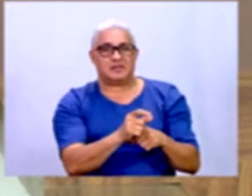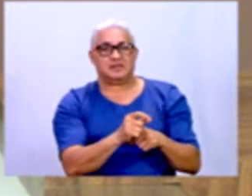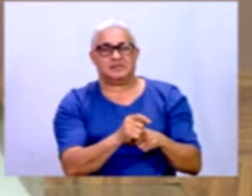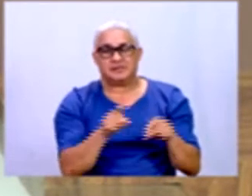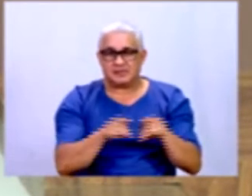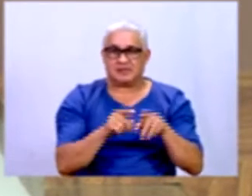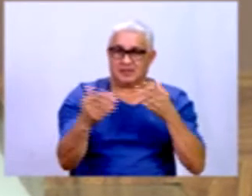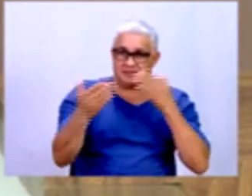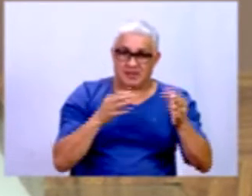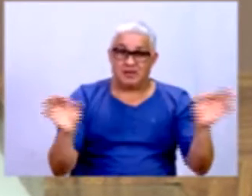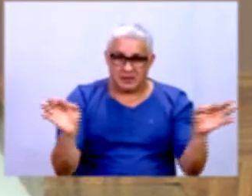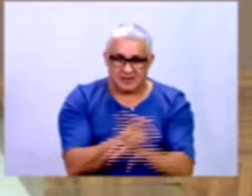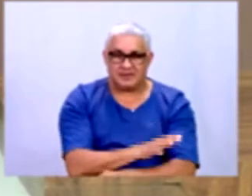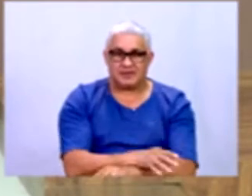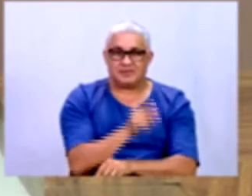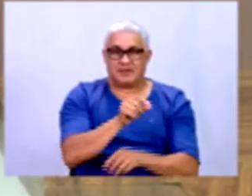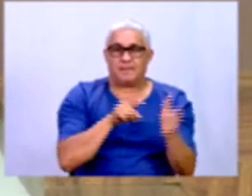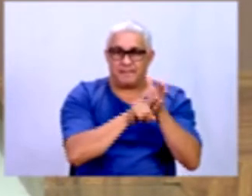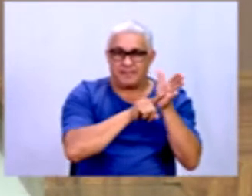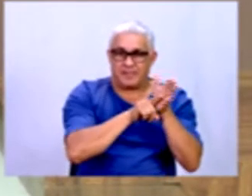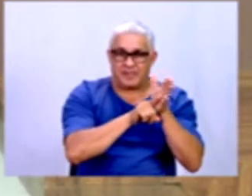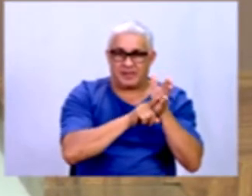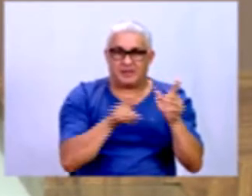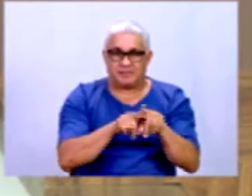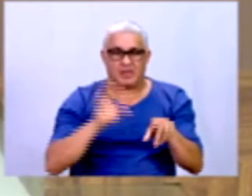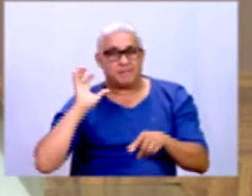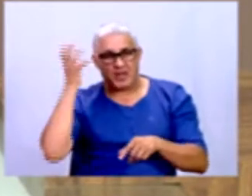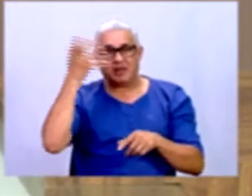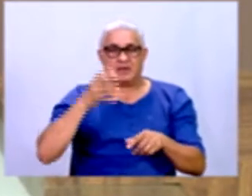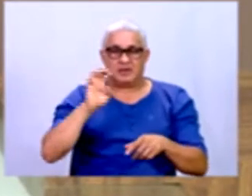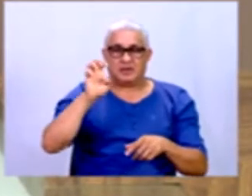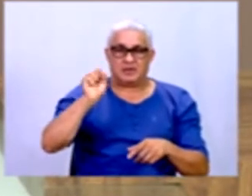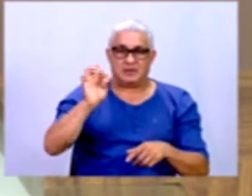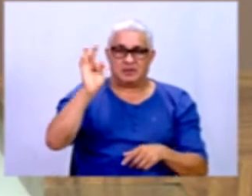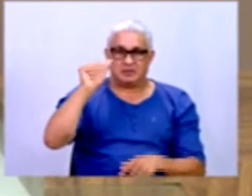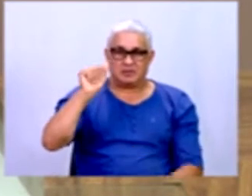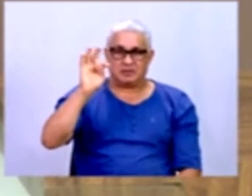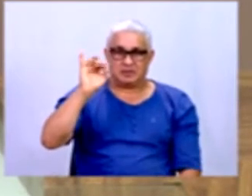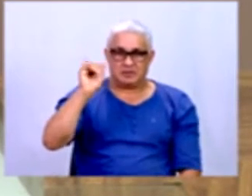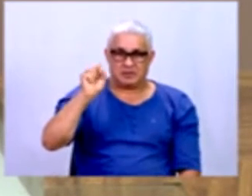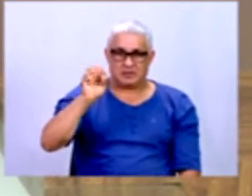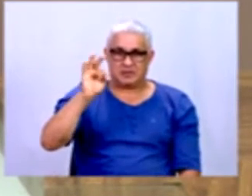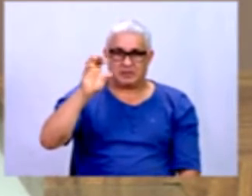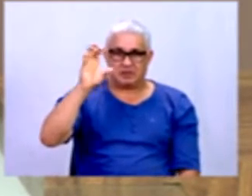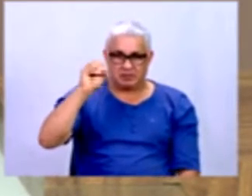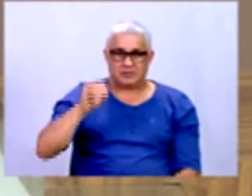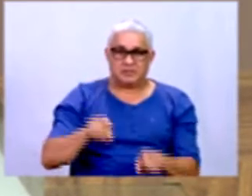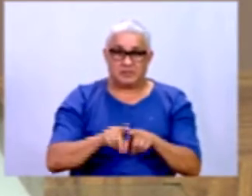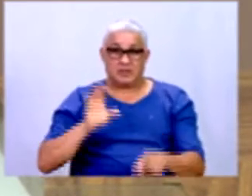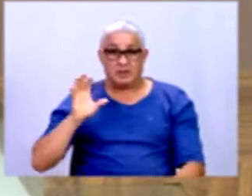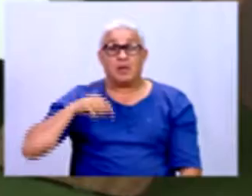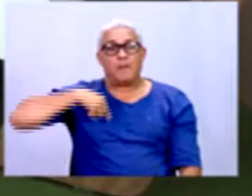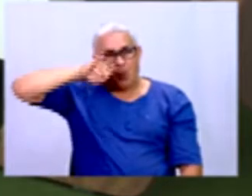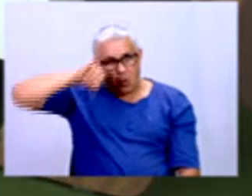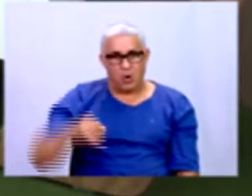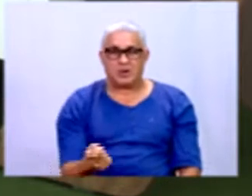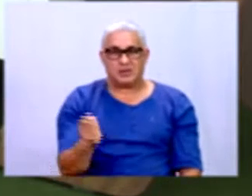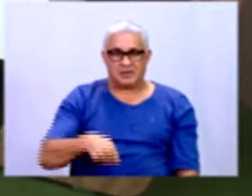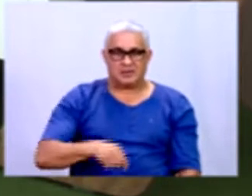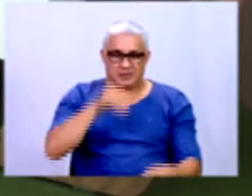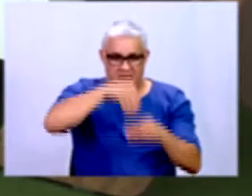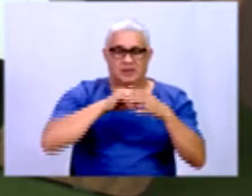fazer a análise completa daquela pesquisa e se chegar a um dado estatístico que seja aproveitável pela organização, para que ela possa aplicar ele. Exatamente.